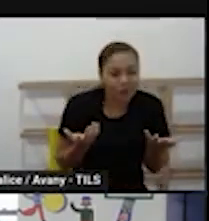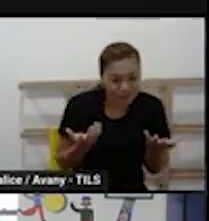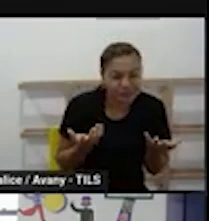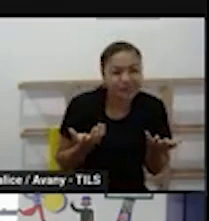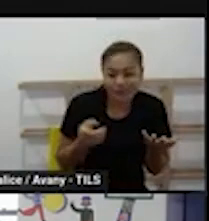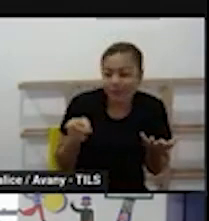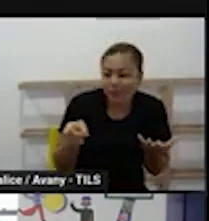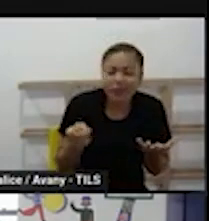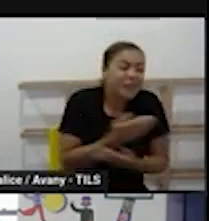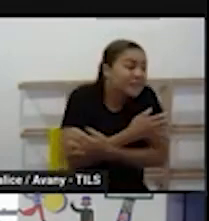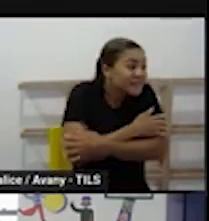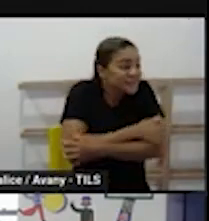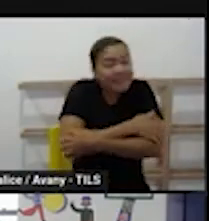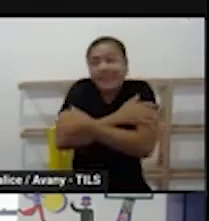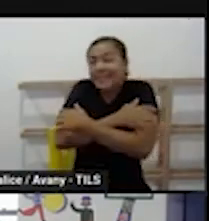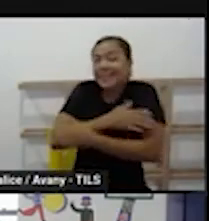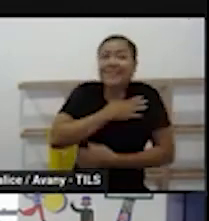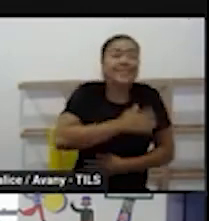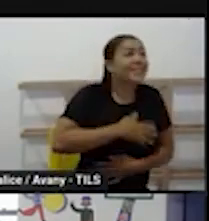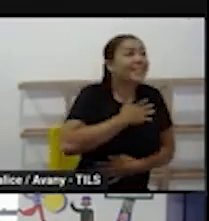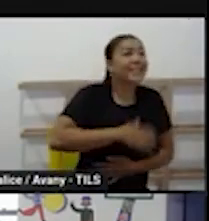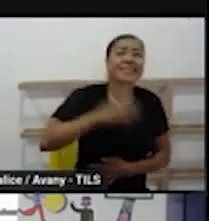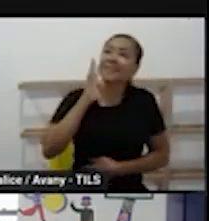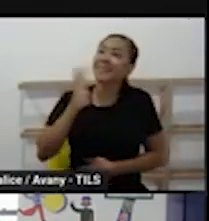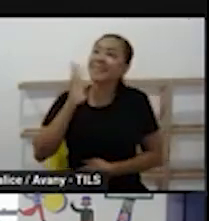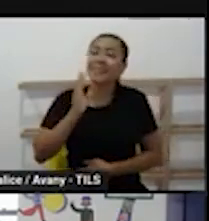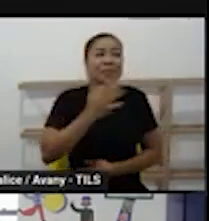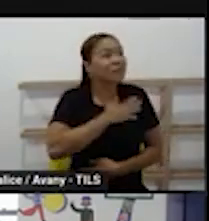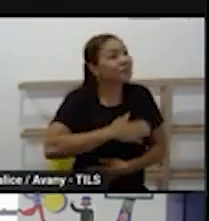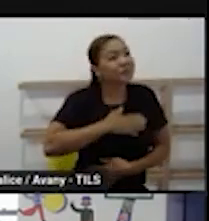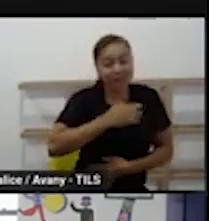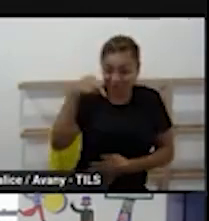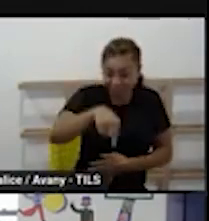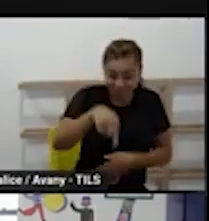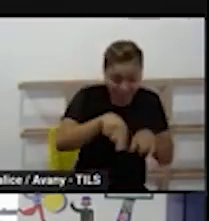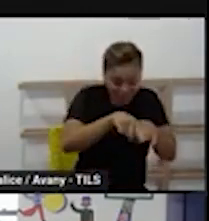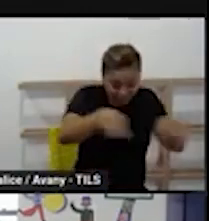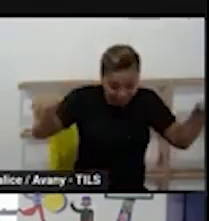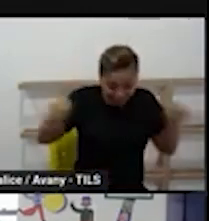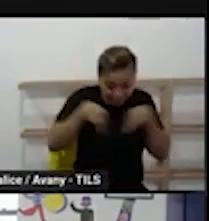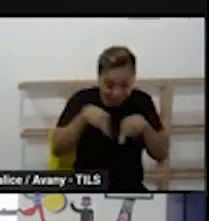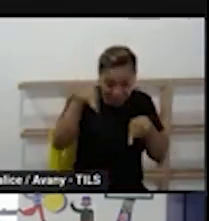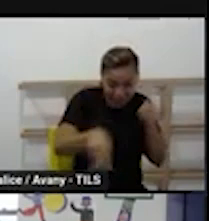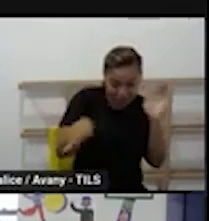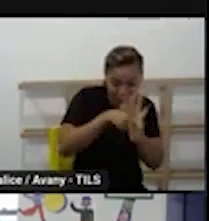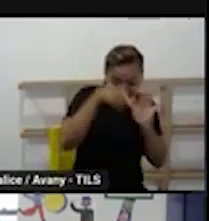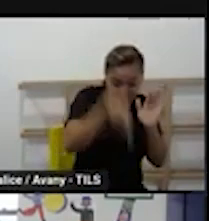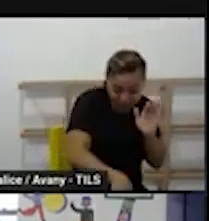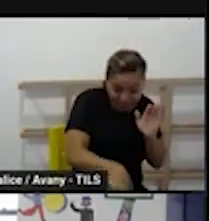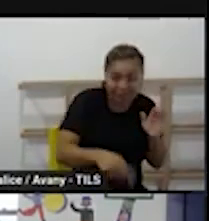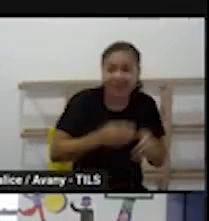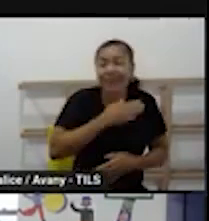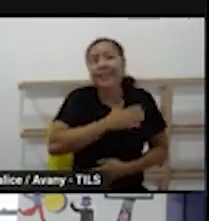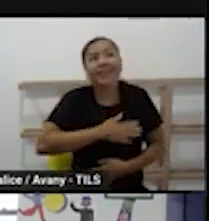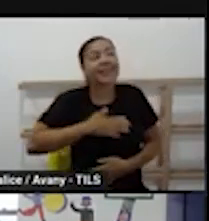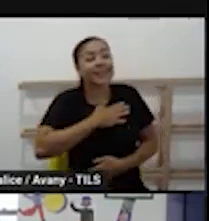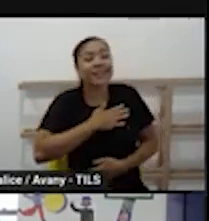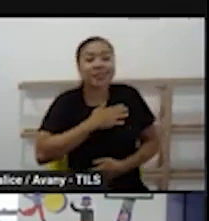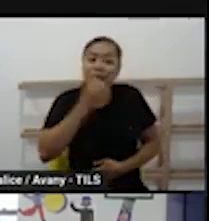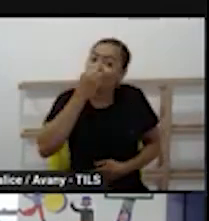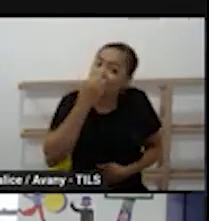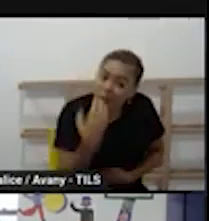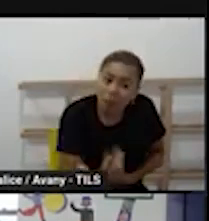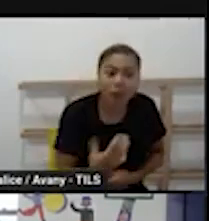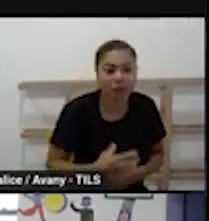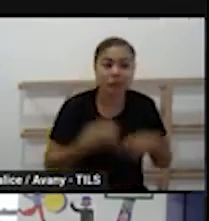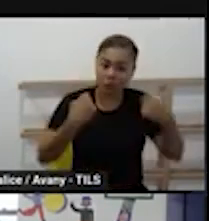acolhida ela se sente parte integrante então é importante que a criança tenha esse momento de escuta